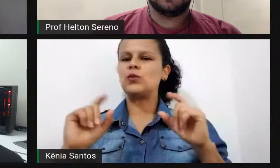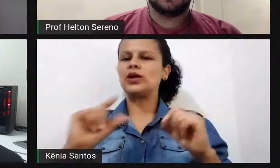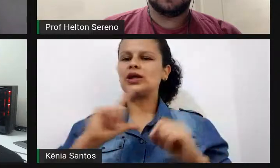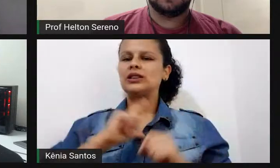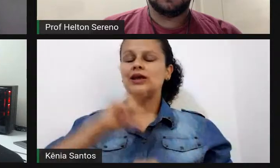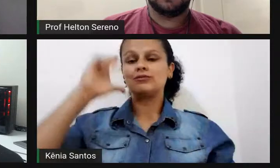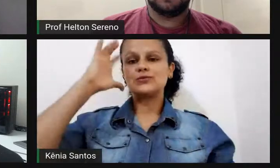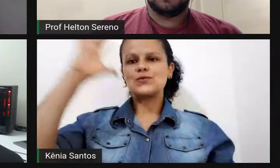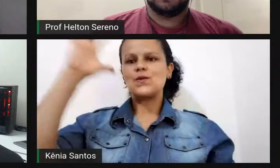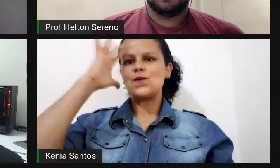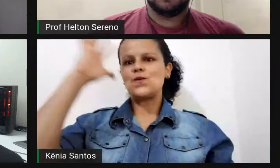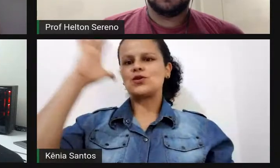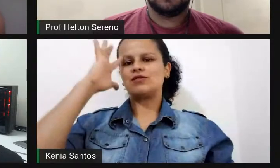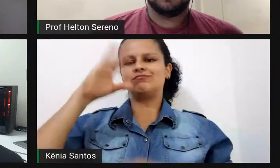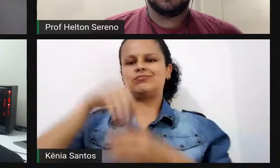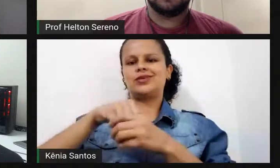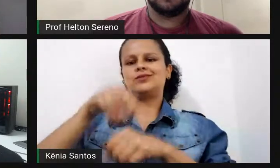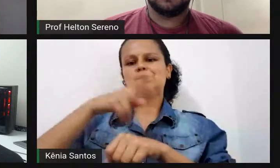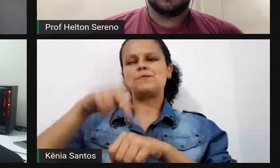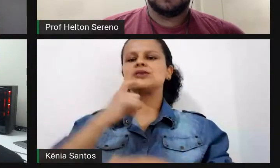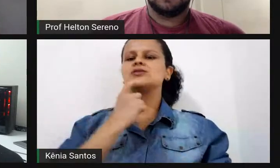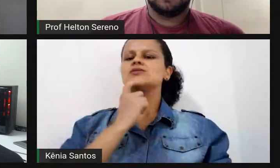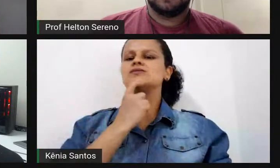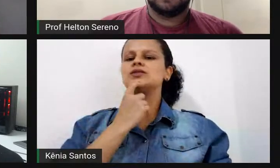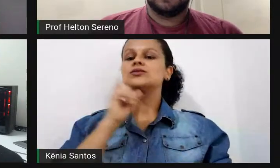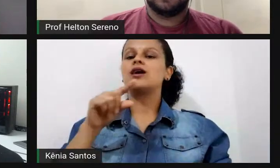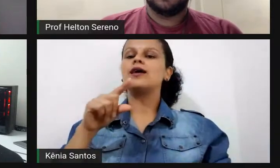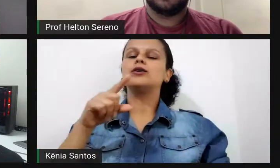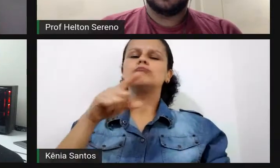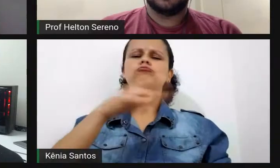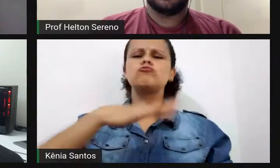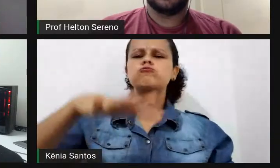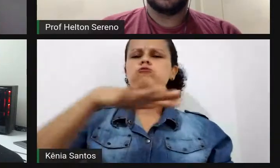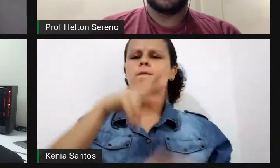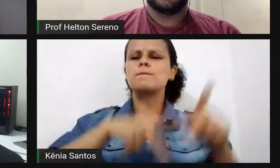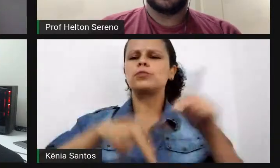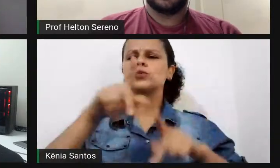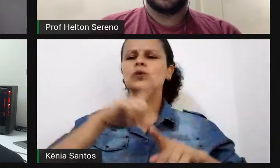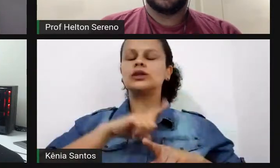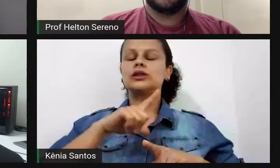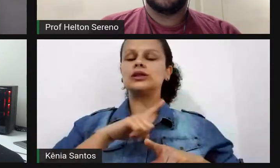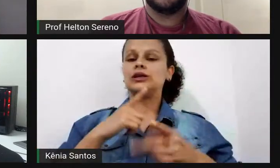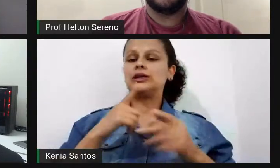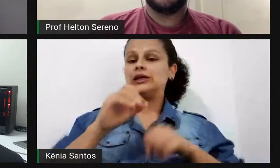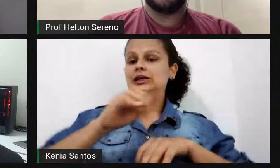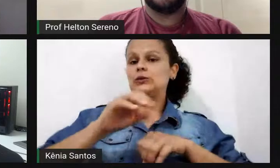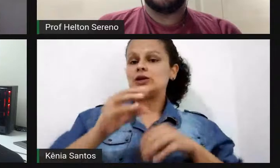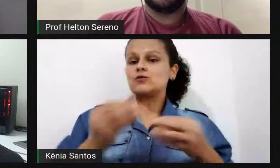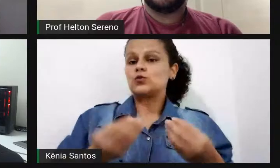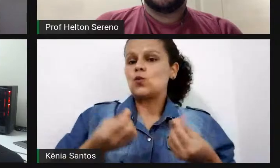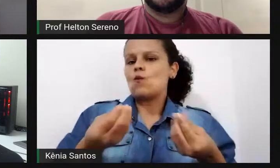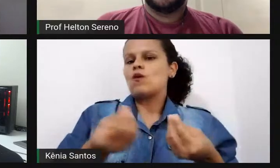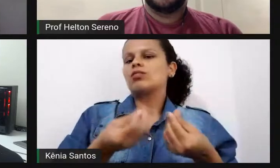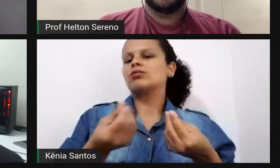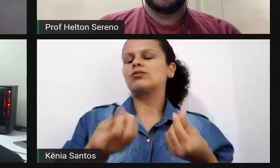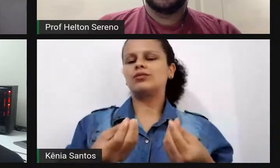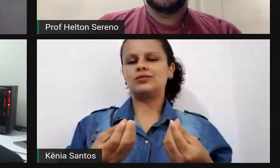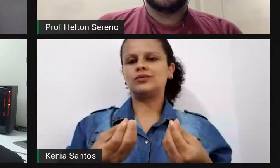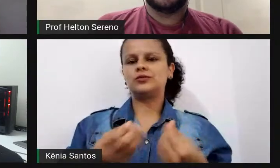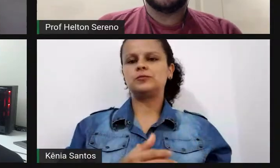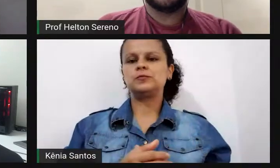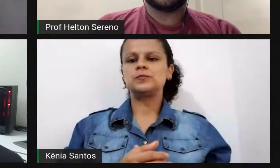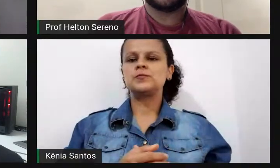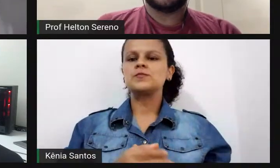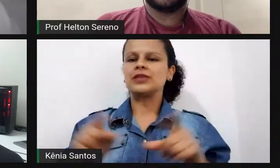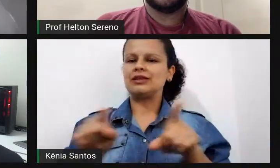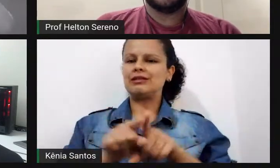finlandês, que é a educação de qualidade para todos e todas, né? Além disso, a fala